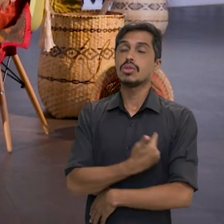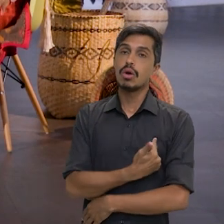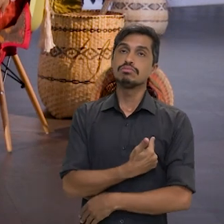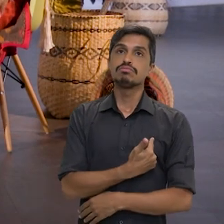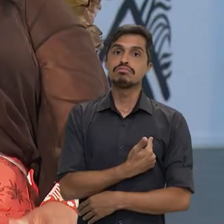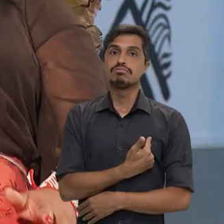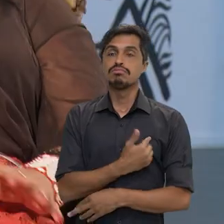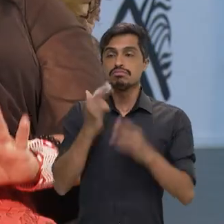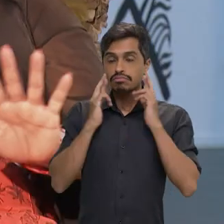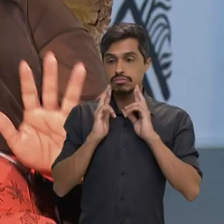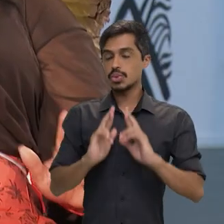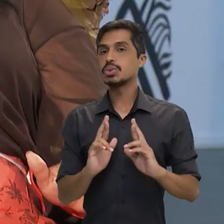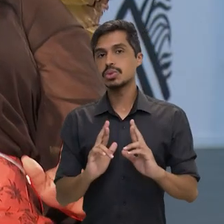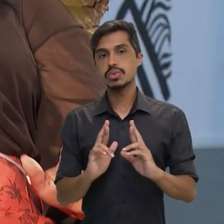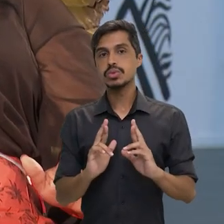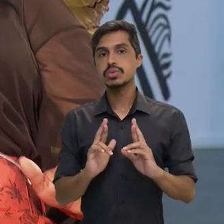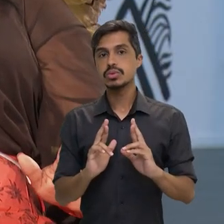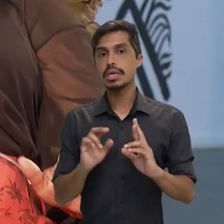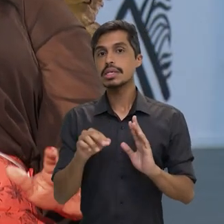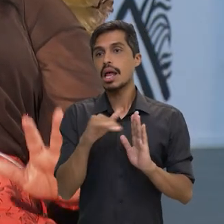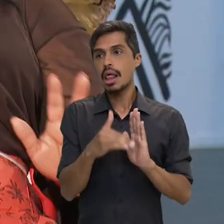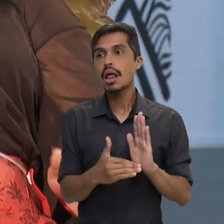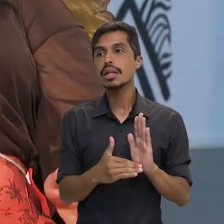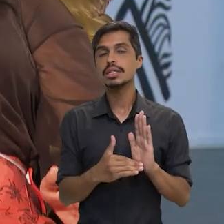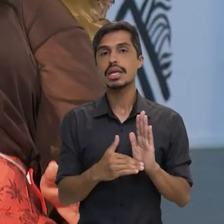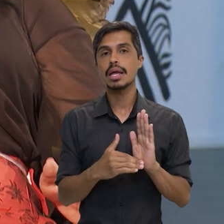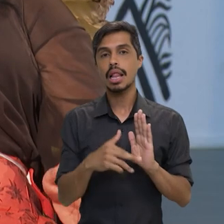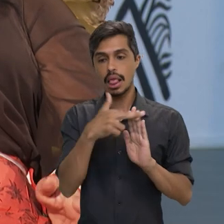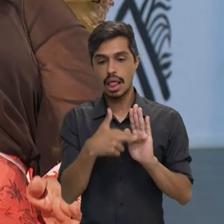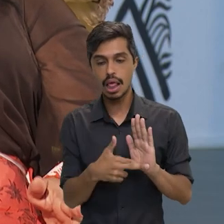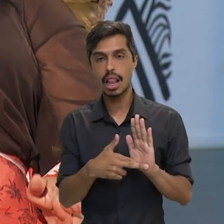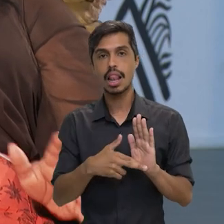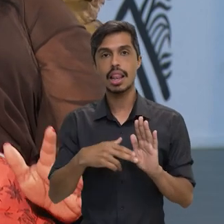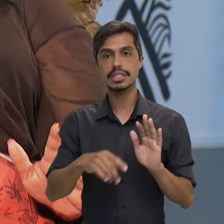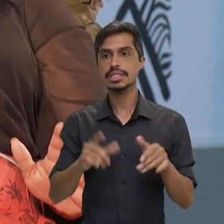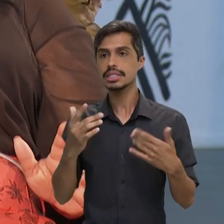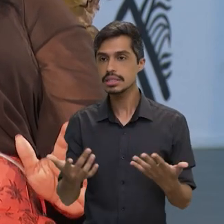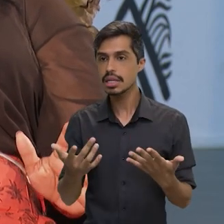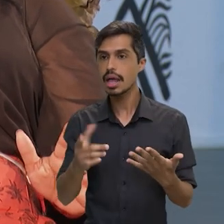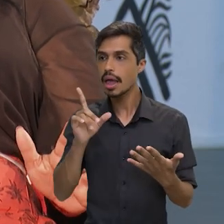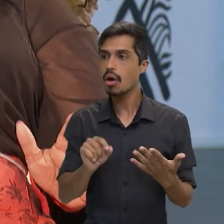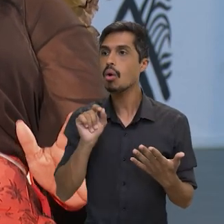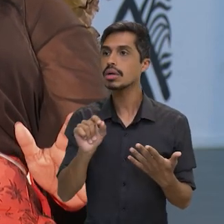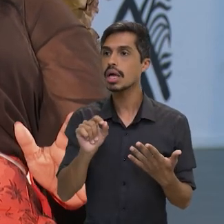cumprir, né? Esse princípio legal que é de